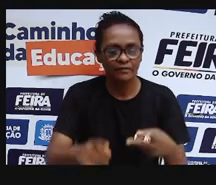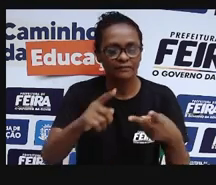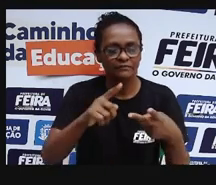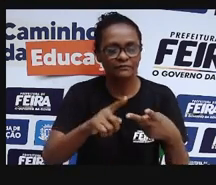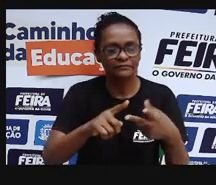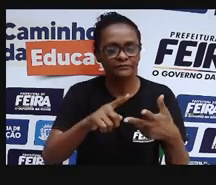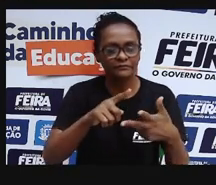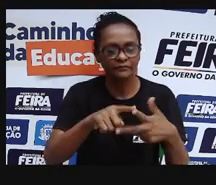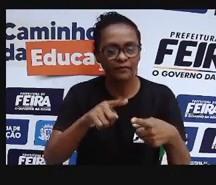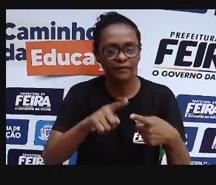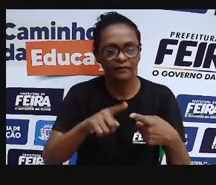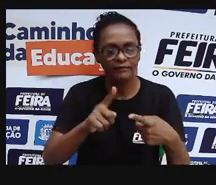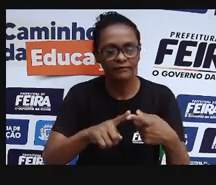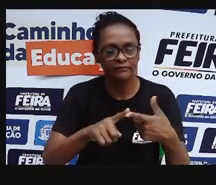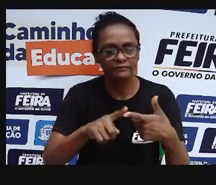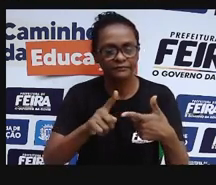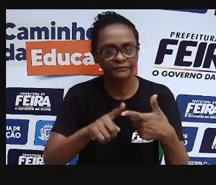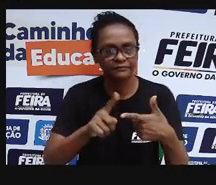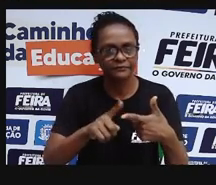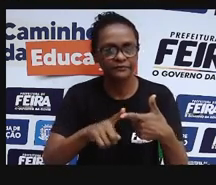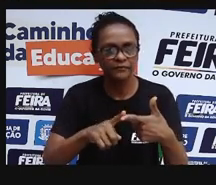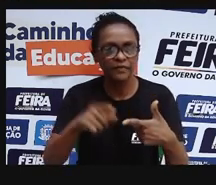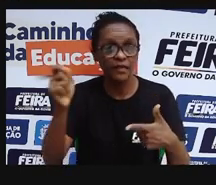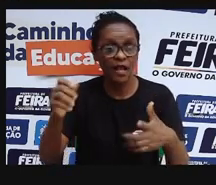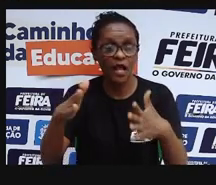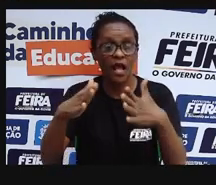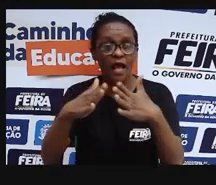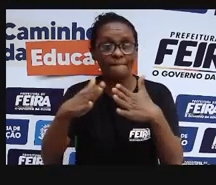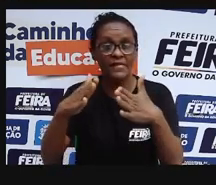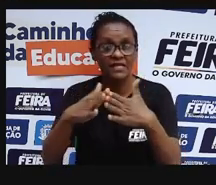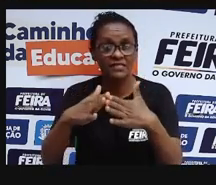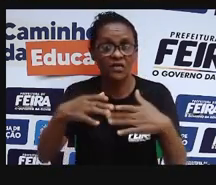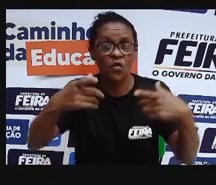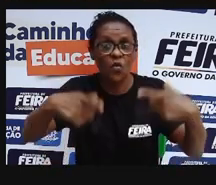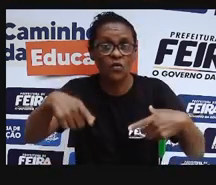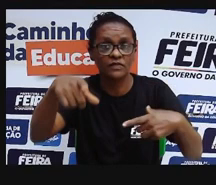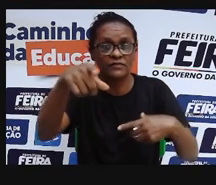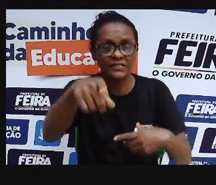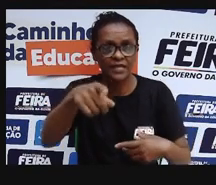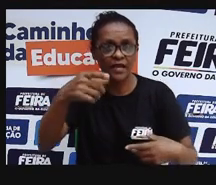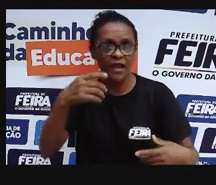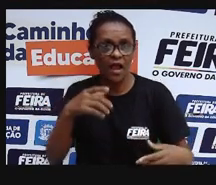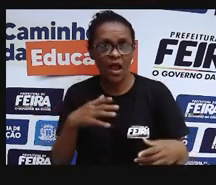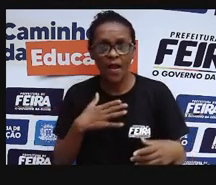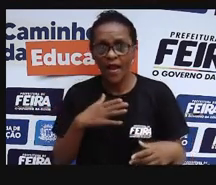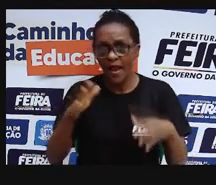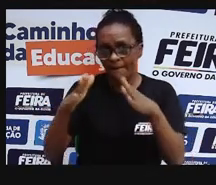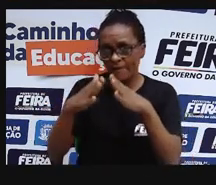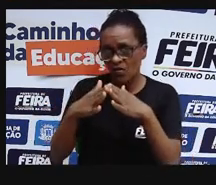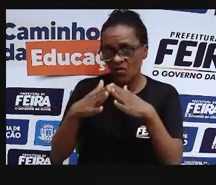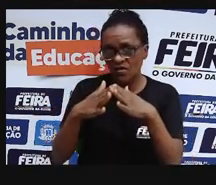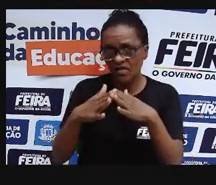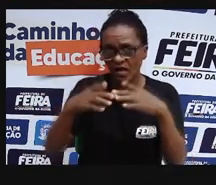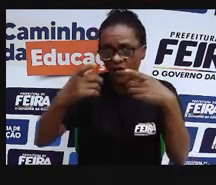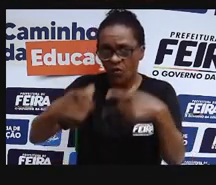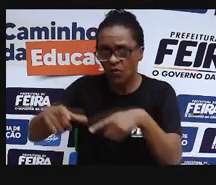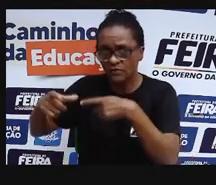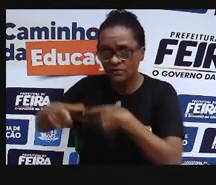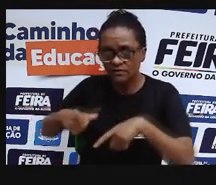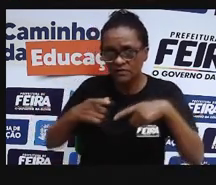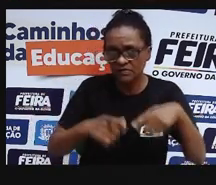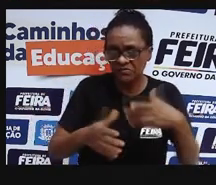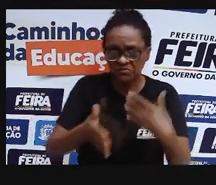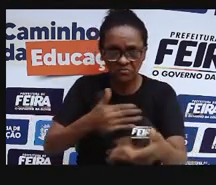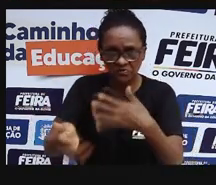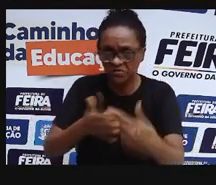aspecto que a gente tem que considerar é a habitação. Onde eu moro? O bairro onde eu moro? A gente tem que olhar para esse